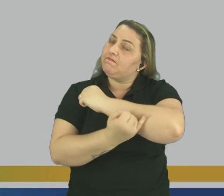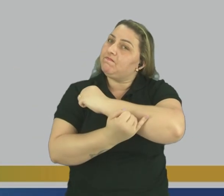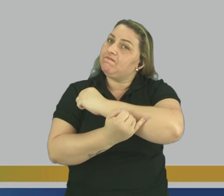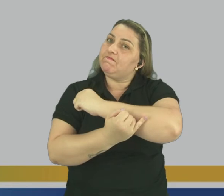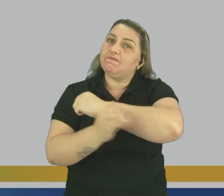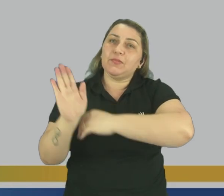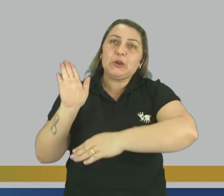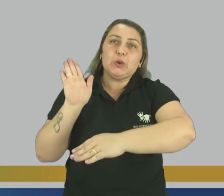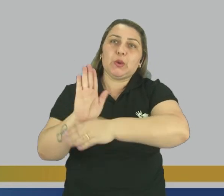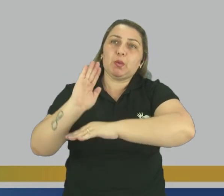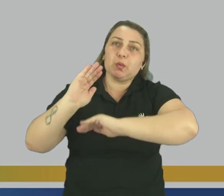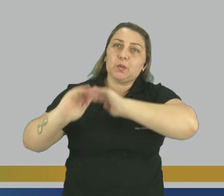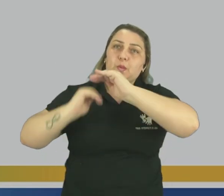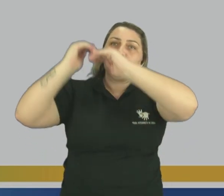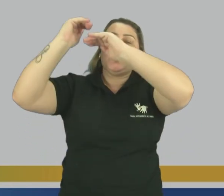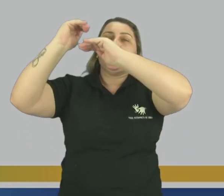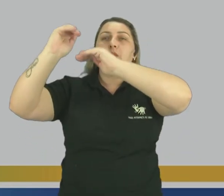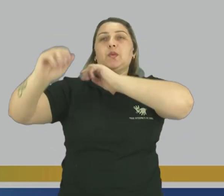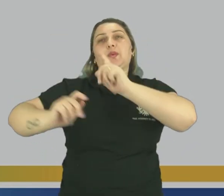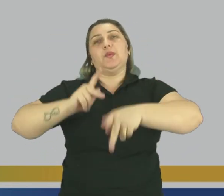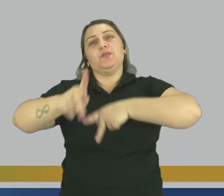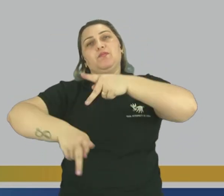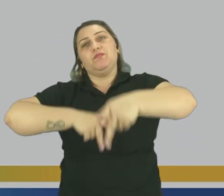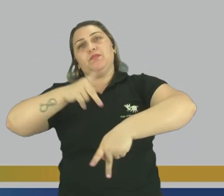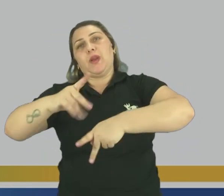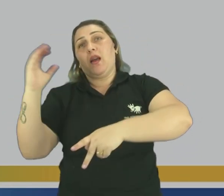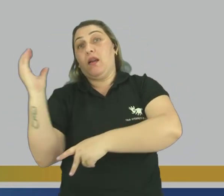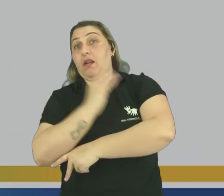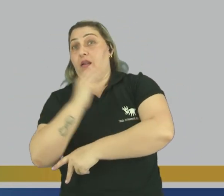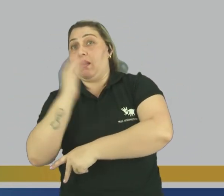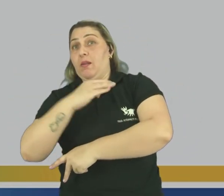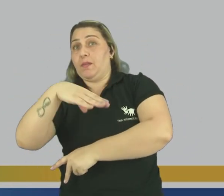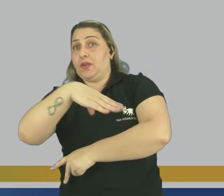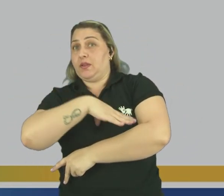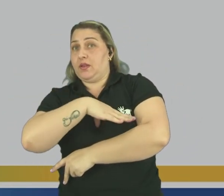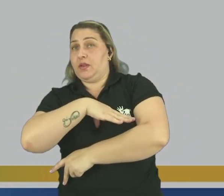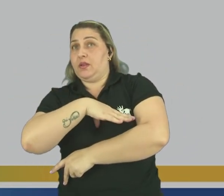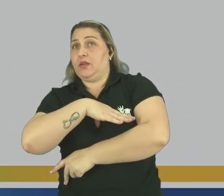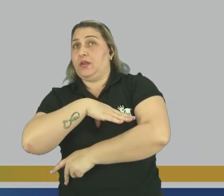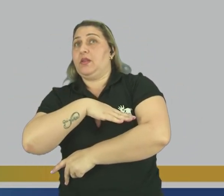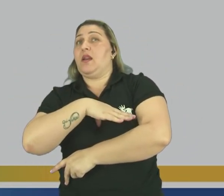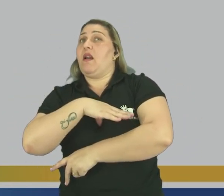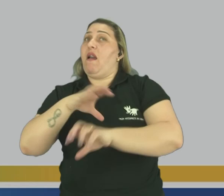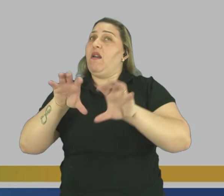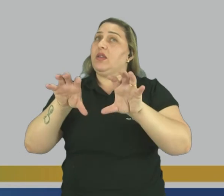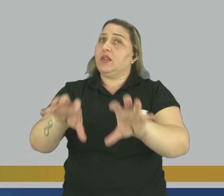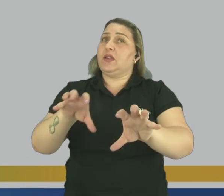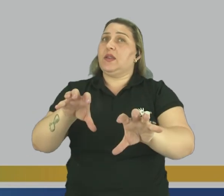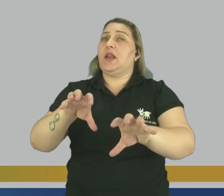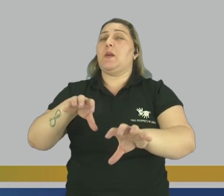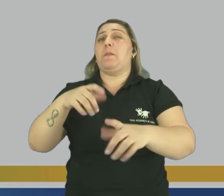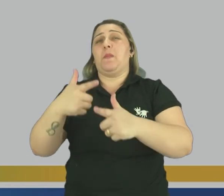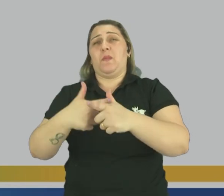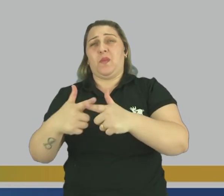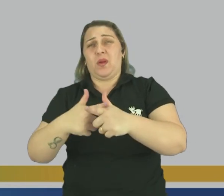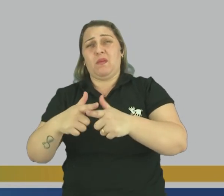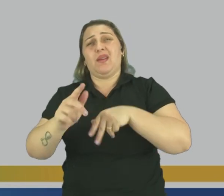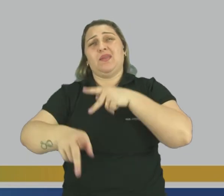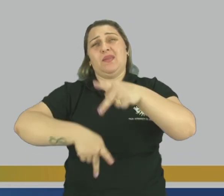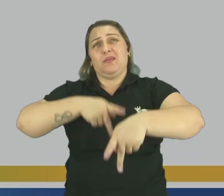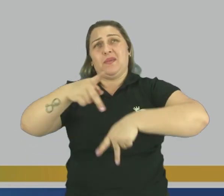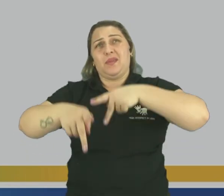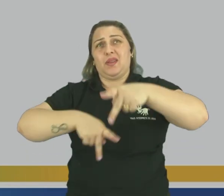acompanhado O crescimento Populacional Acelerado Das cidades Gerando assim Transtornos Para a